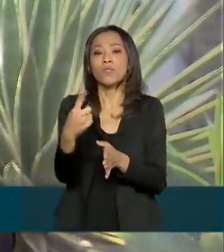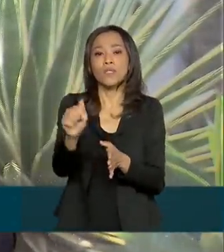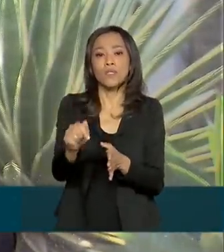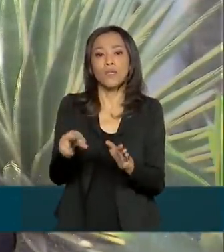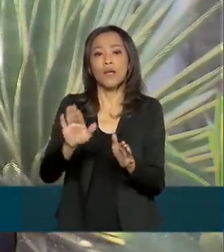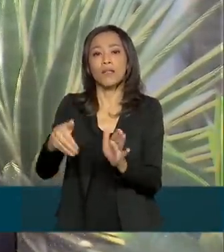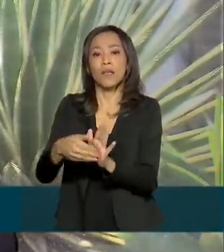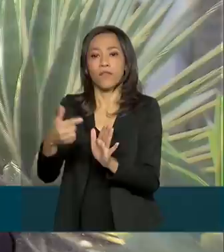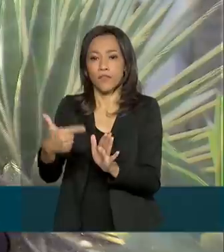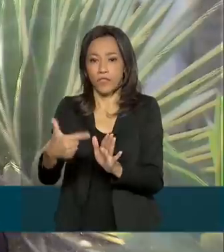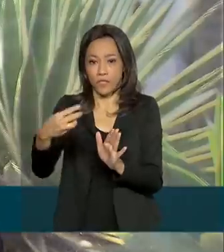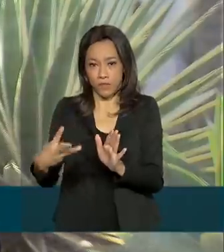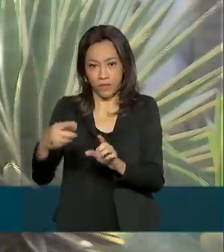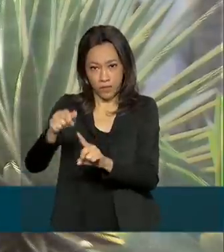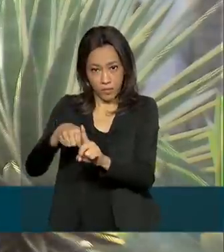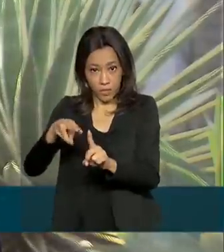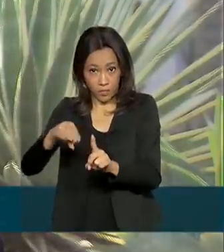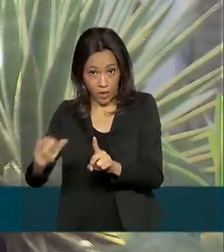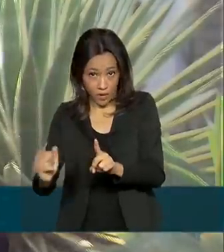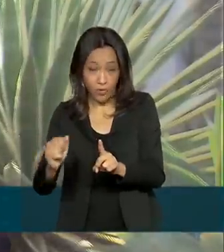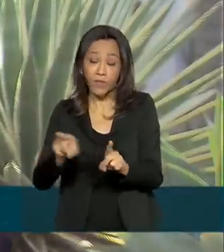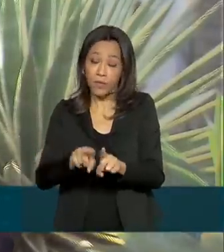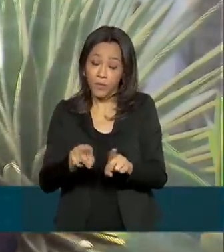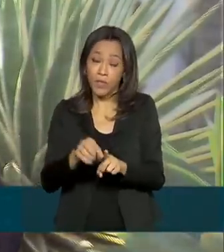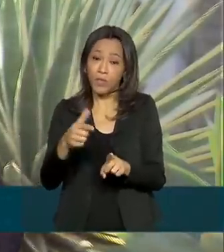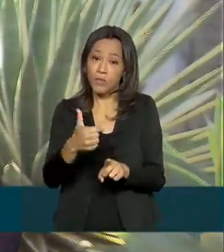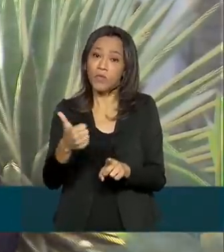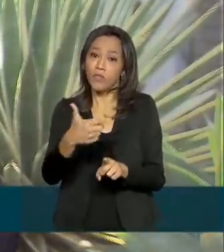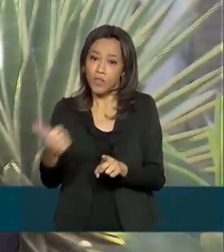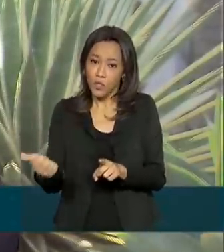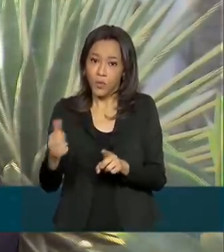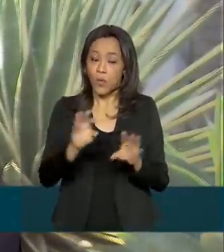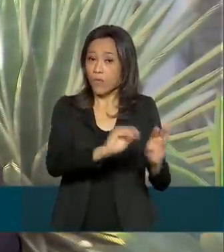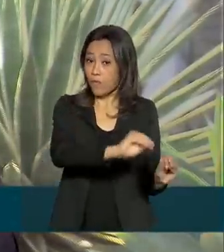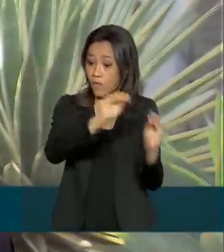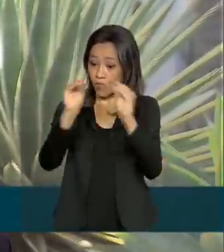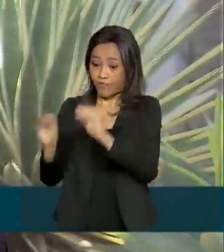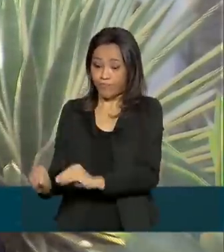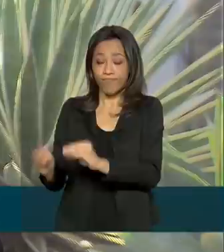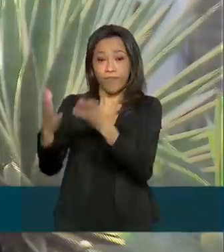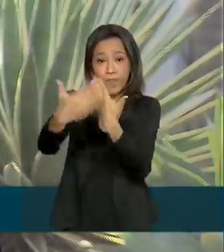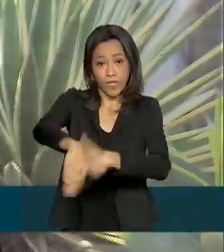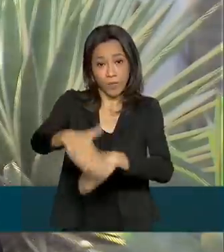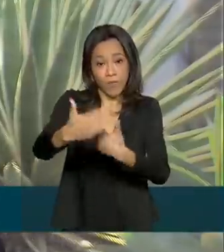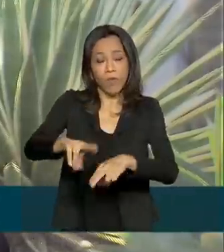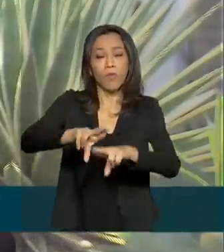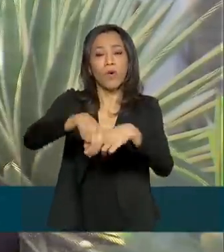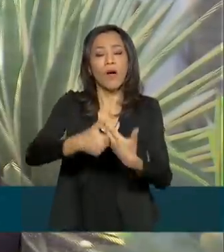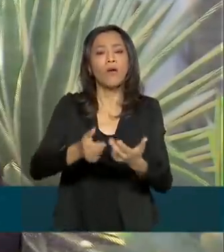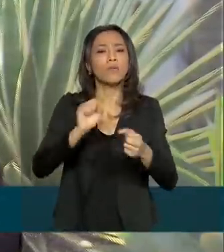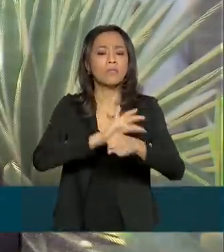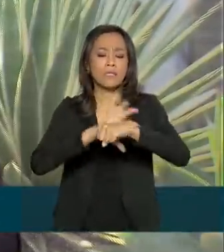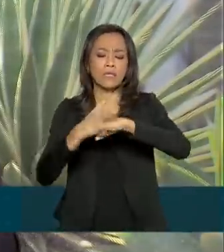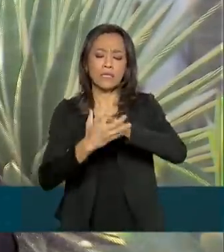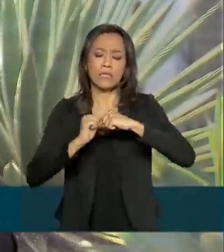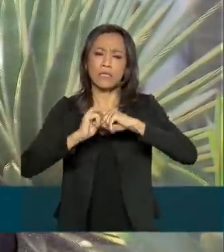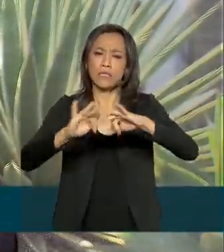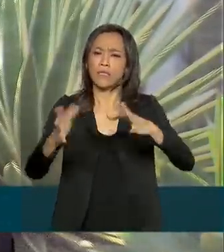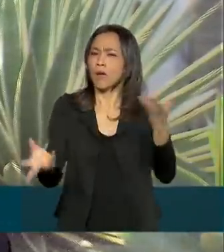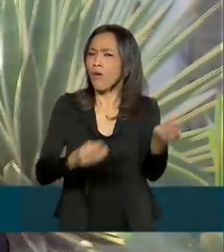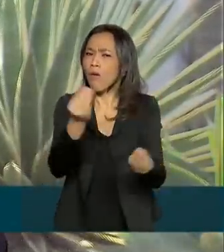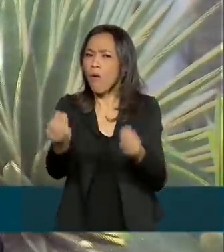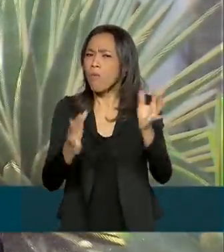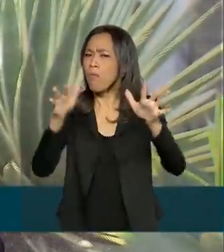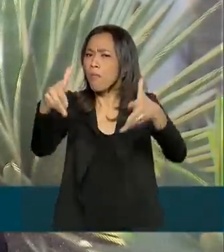23 de maio também de 2021. As provas foram adiadas devido à pandemia do novo coronavírus. E para participar,